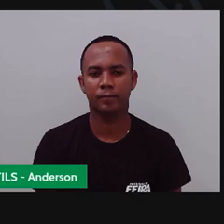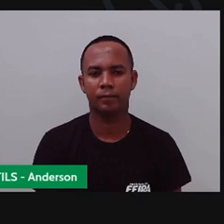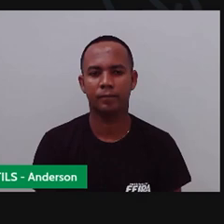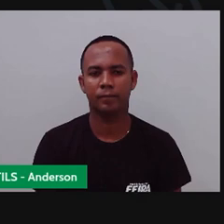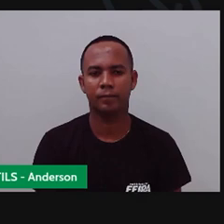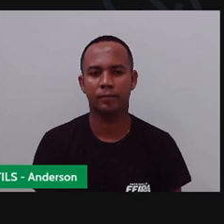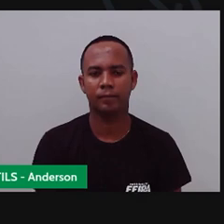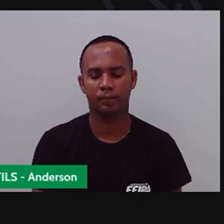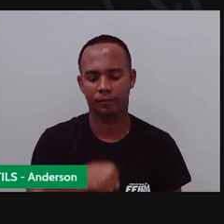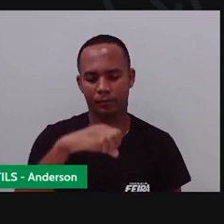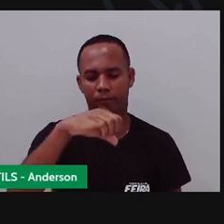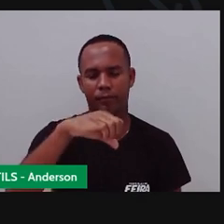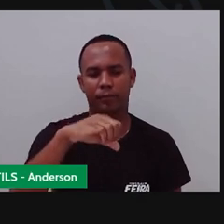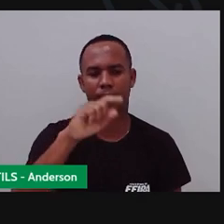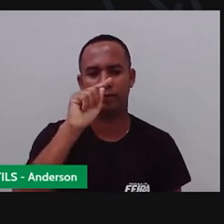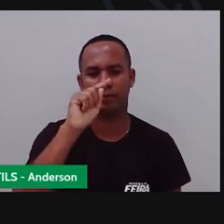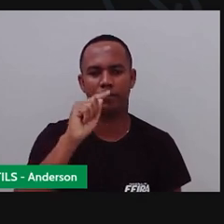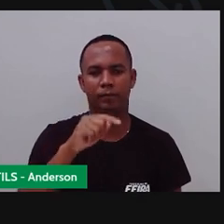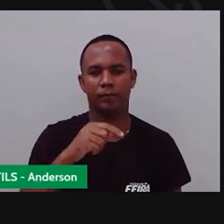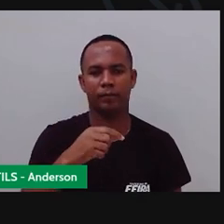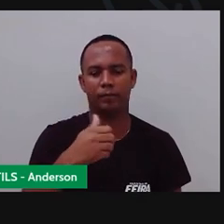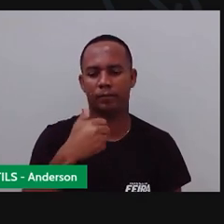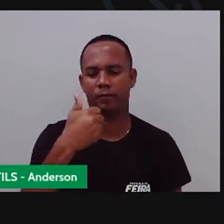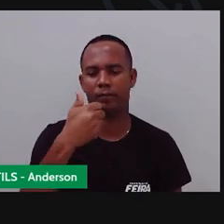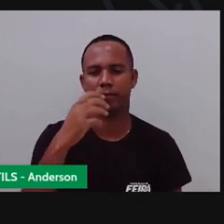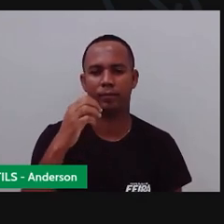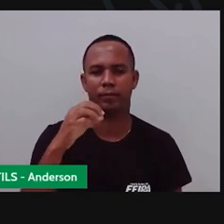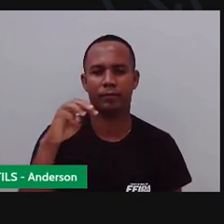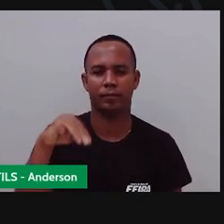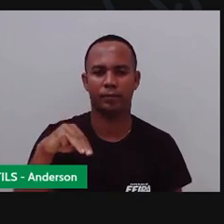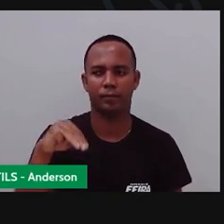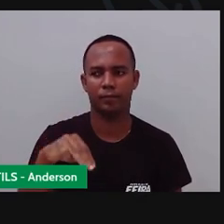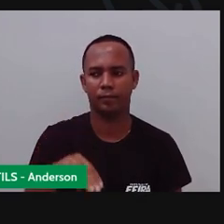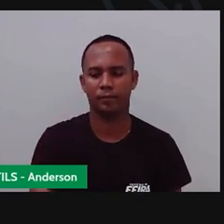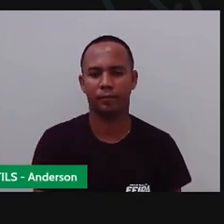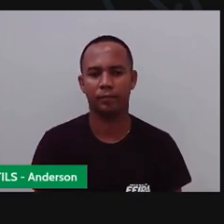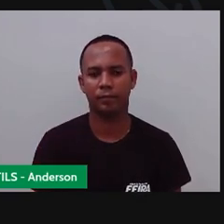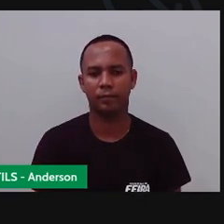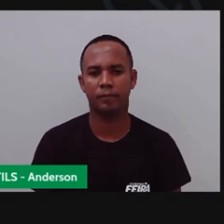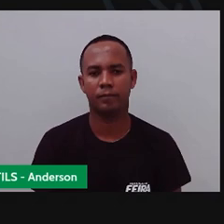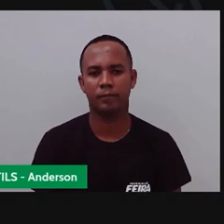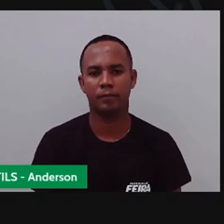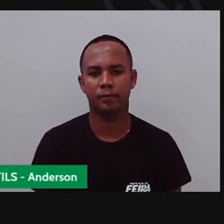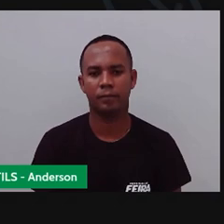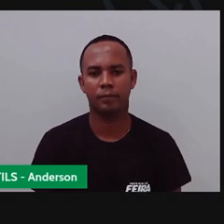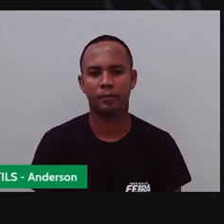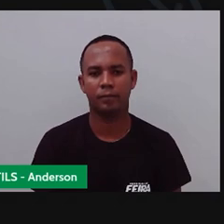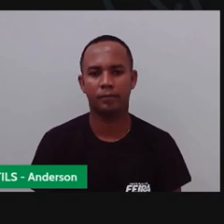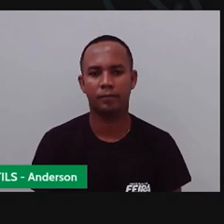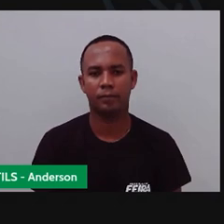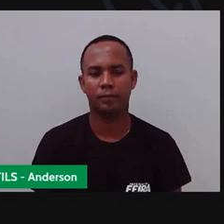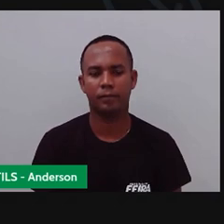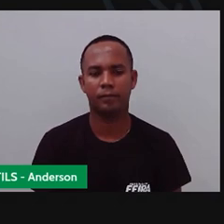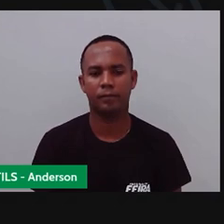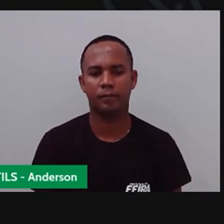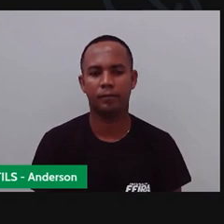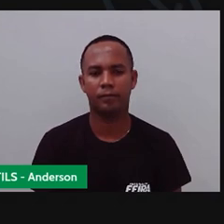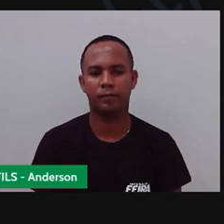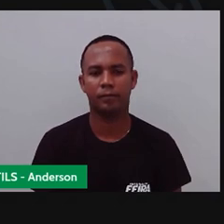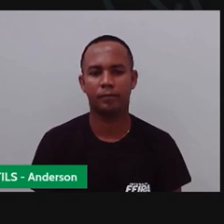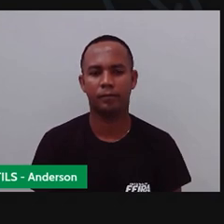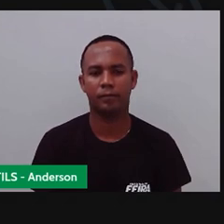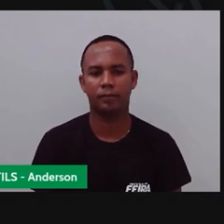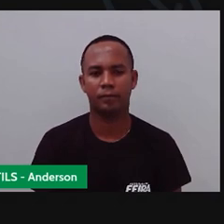9 horas. E quantos minutos? A gente vai rodar o ponteiro maior. O ponteiro maior é sempre o quê? Dos minutos, ó.